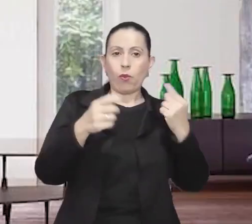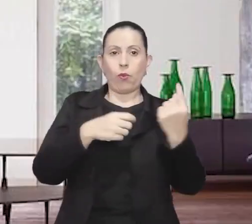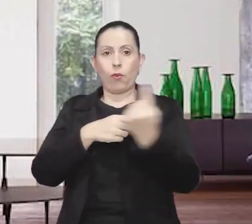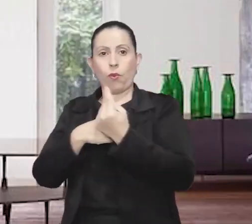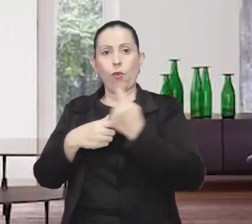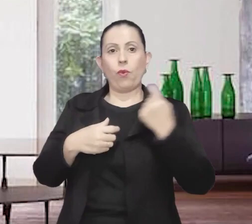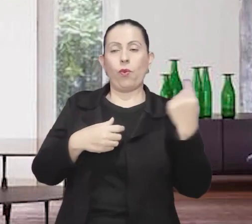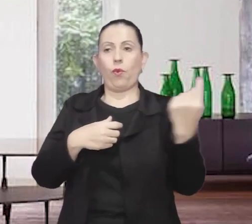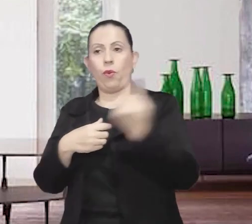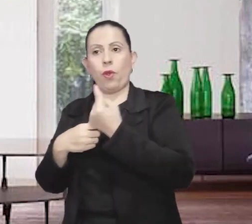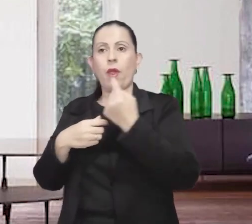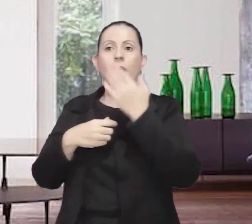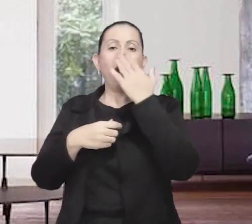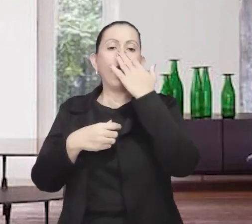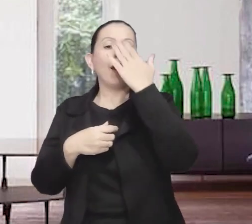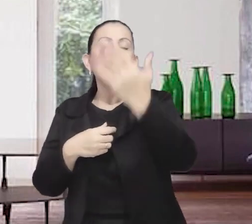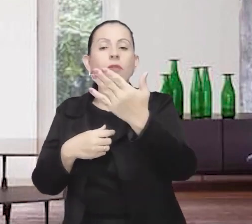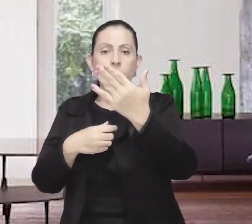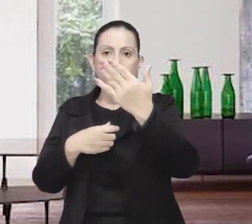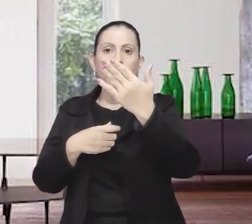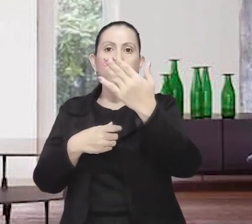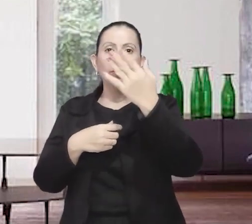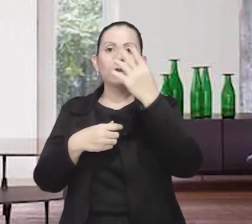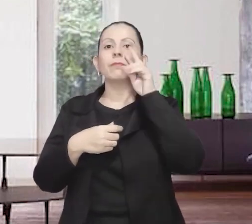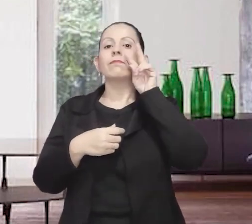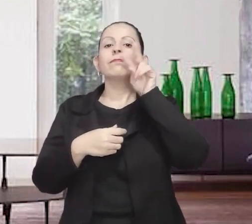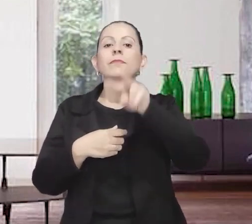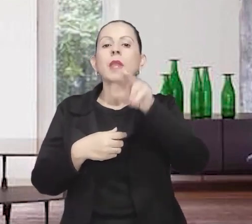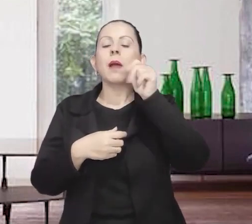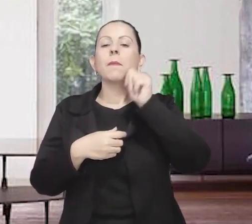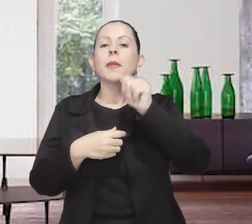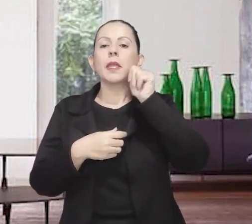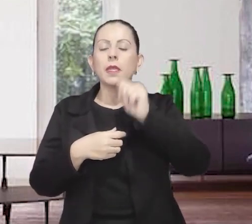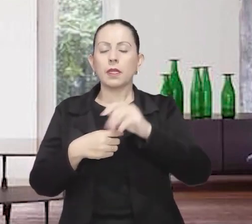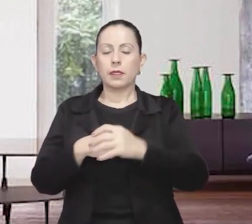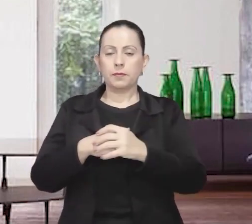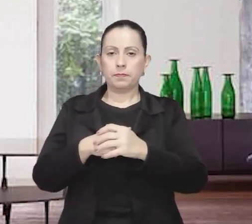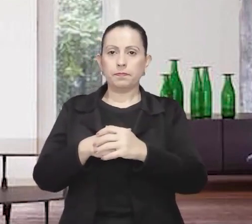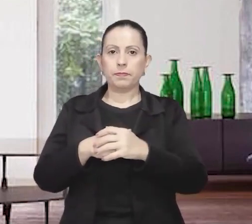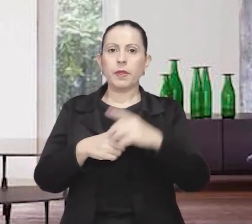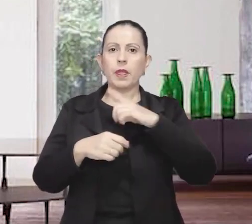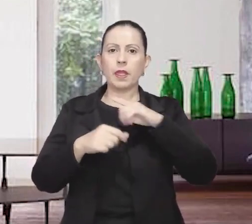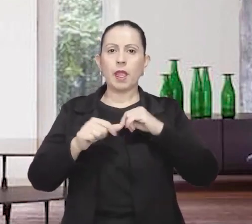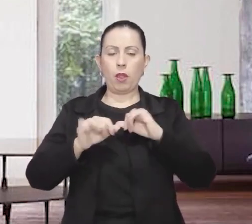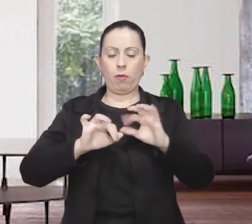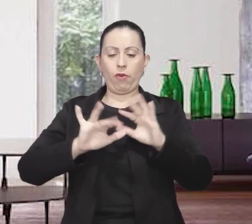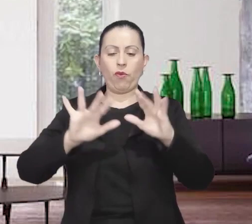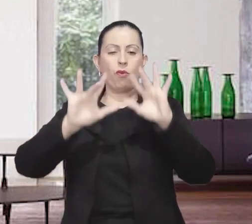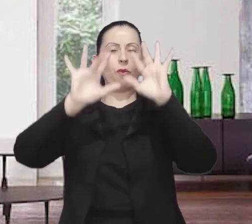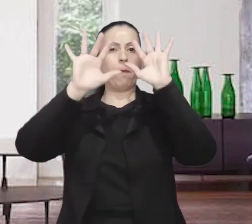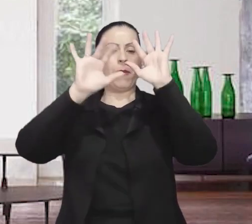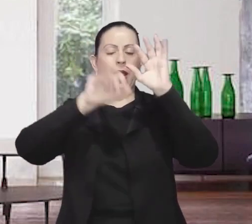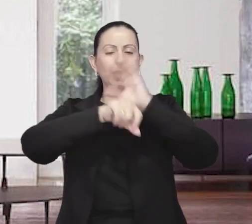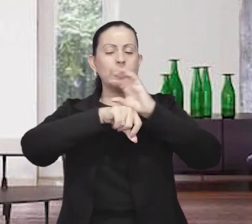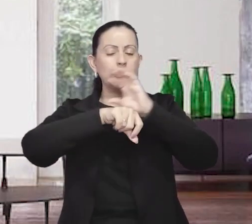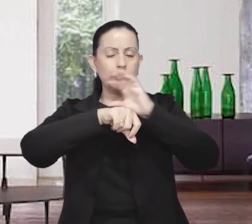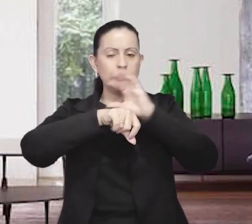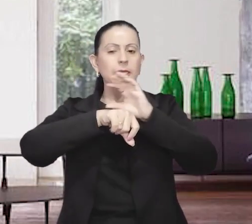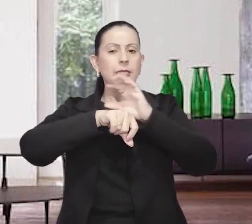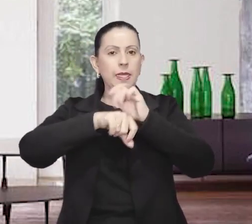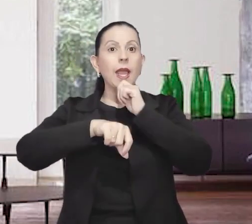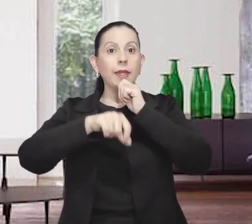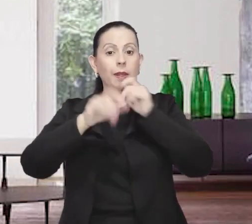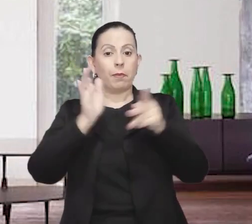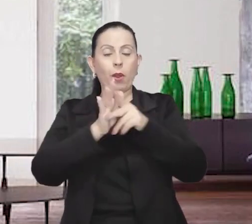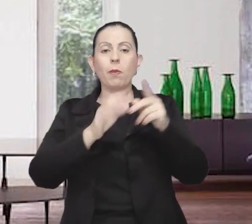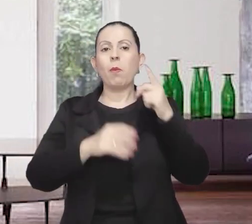O carro gira em seu próprio eixo, ficando com a sua frente voltada para onde a menina estava. Uma fumaça